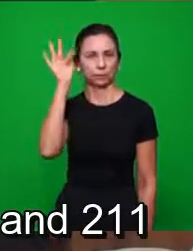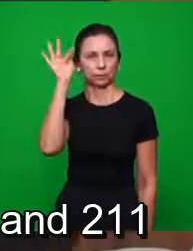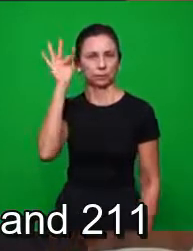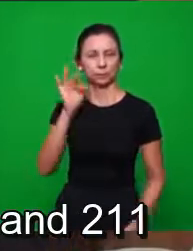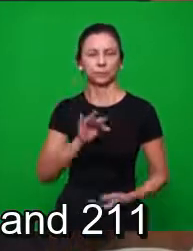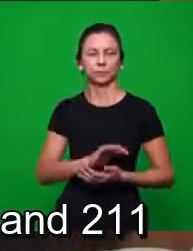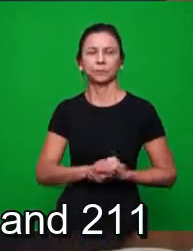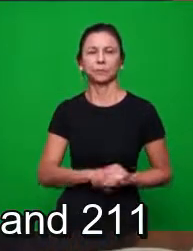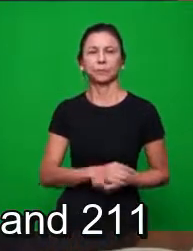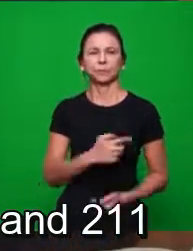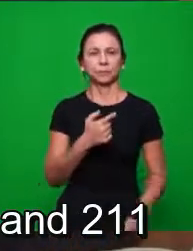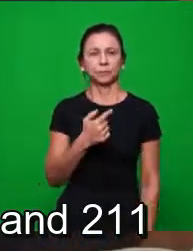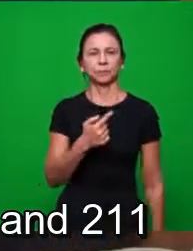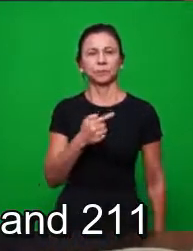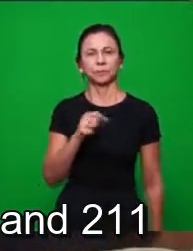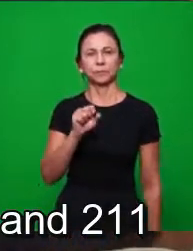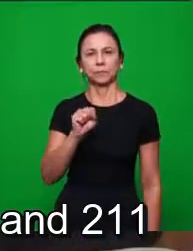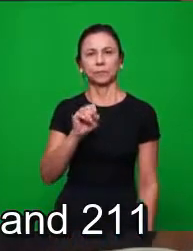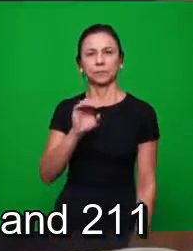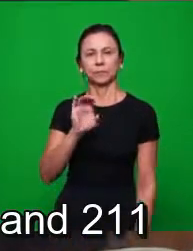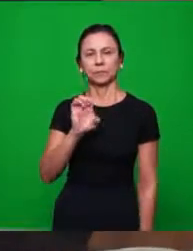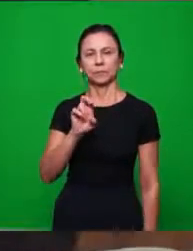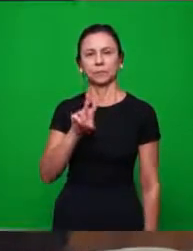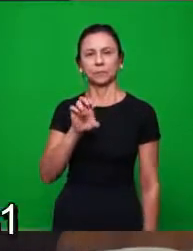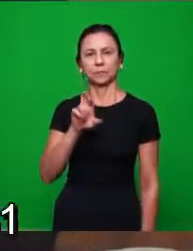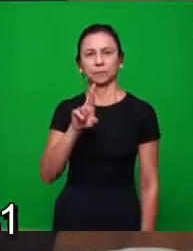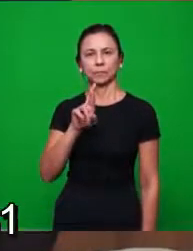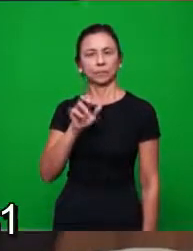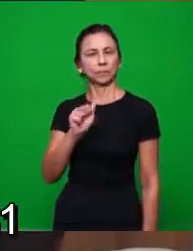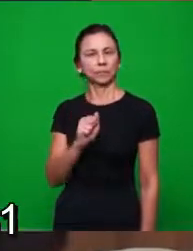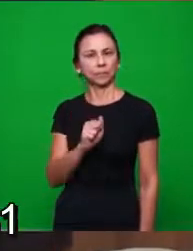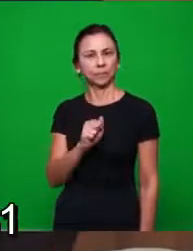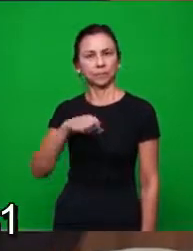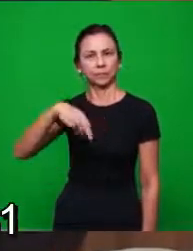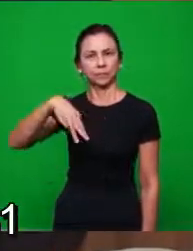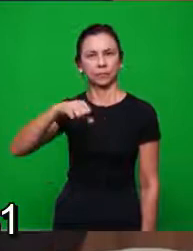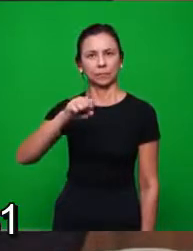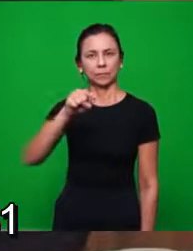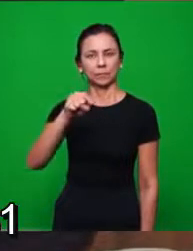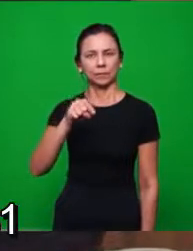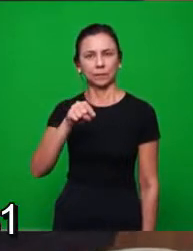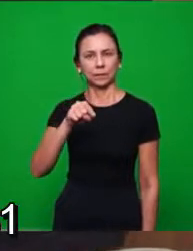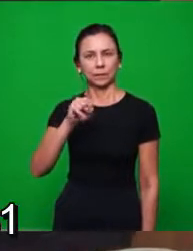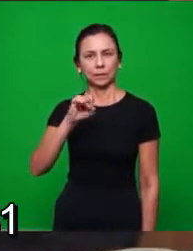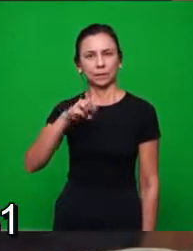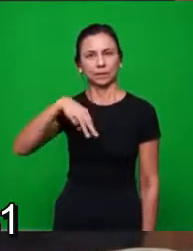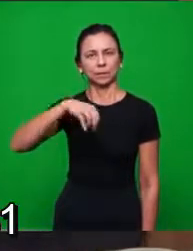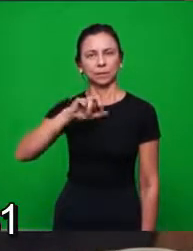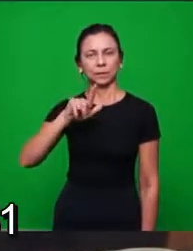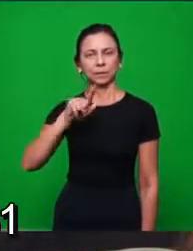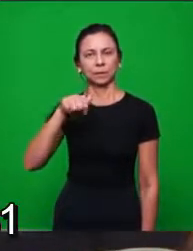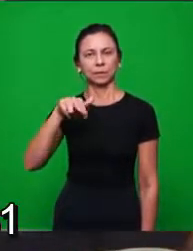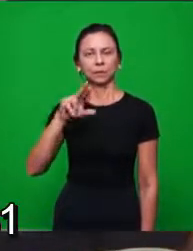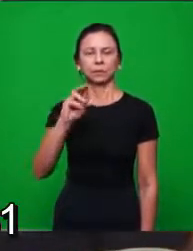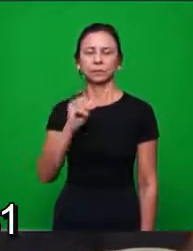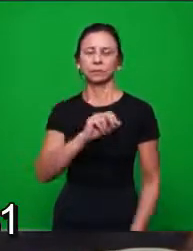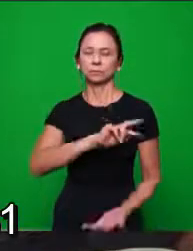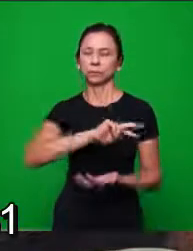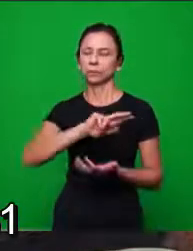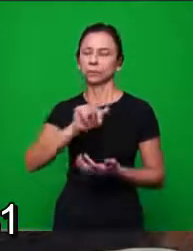Sétimo Severo, 193 a 211. Maximiliano, 235 a